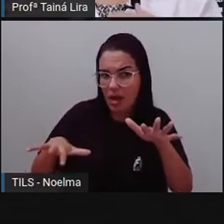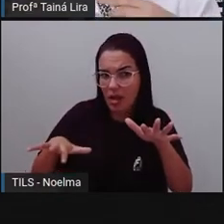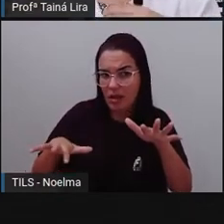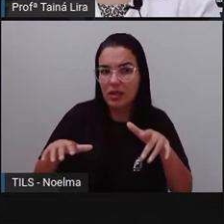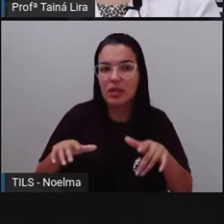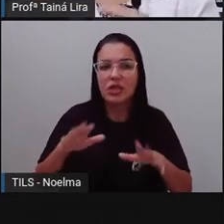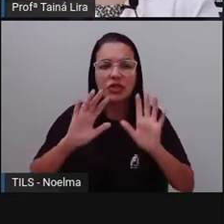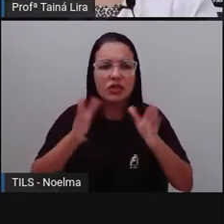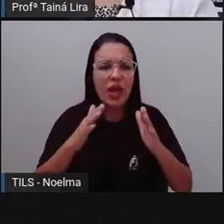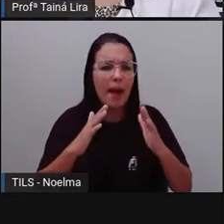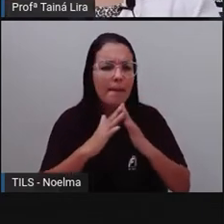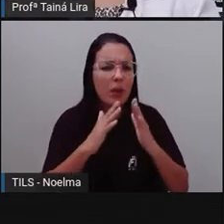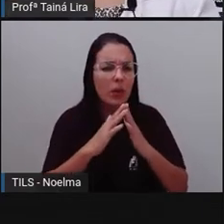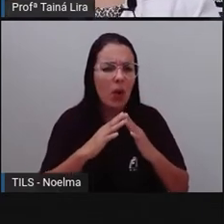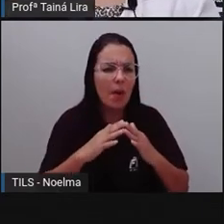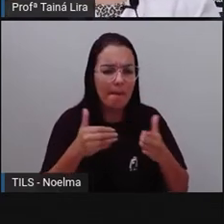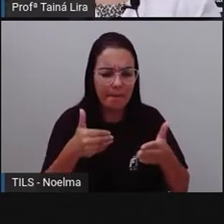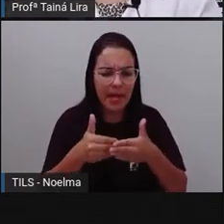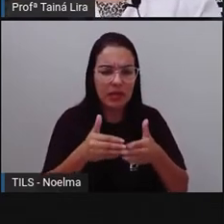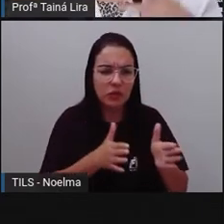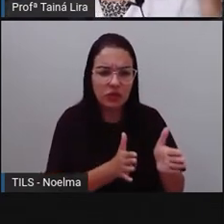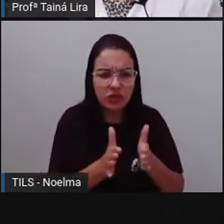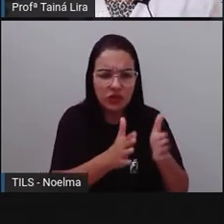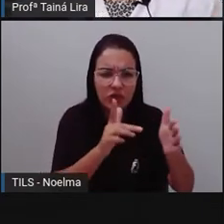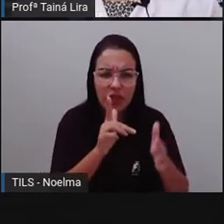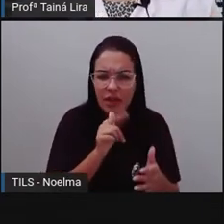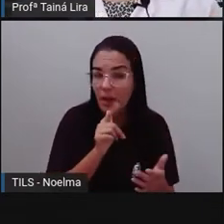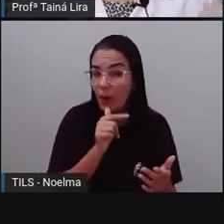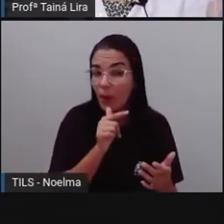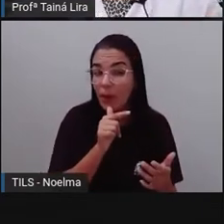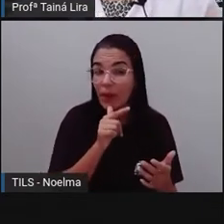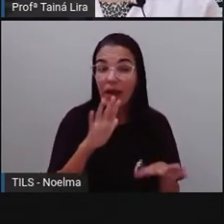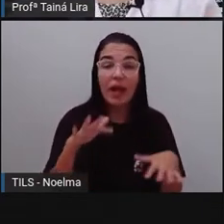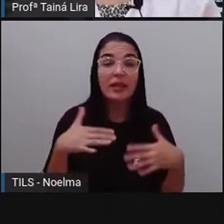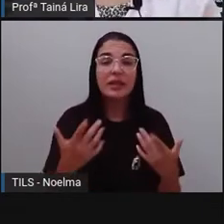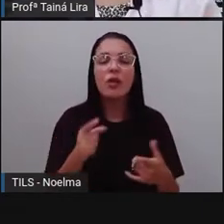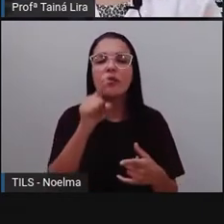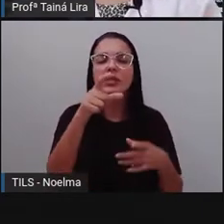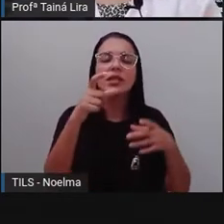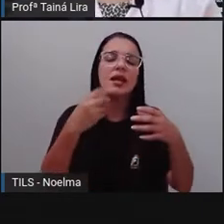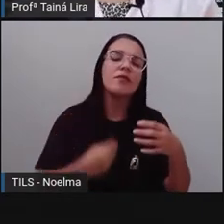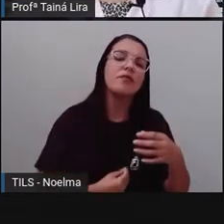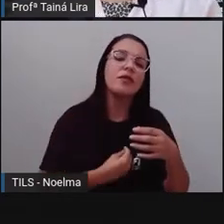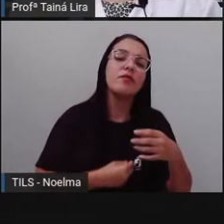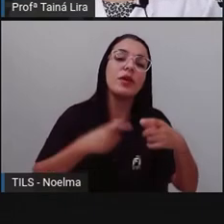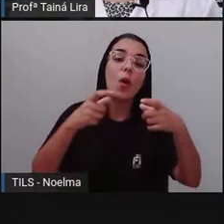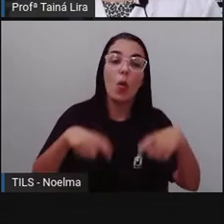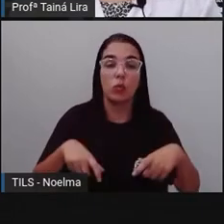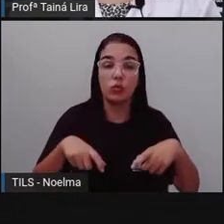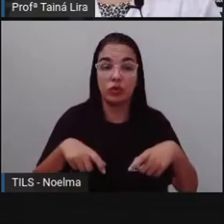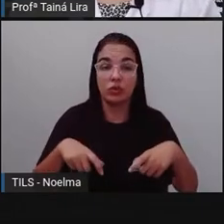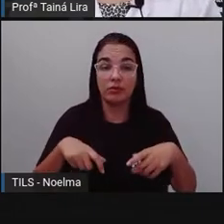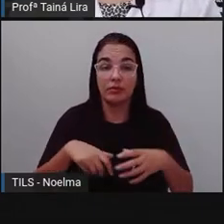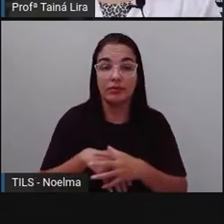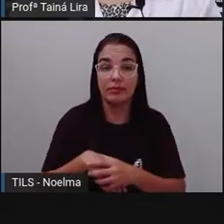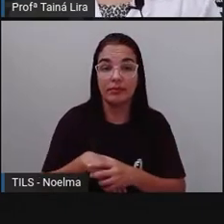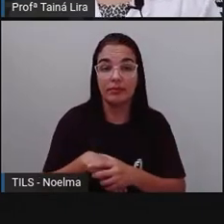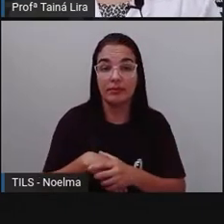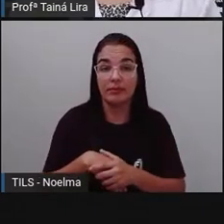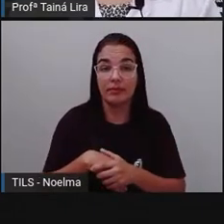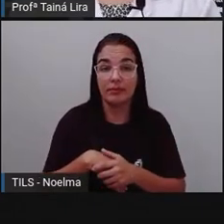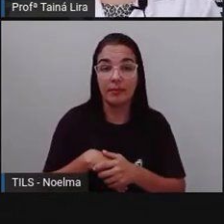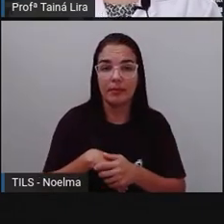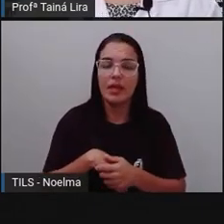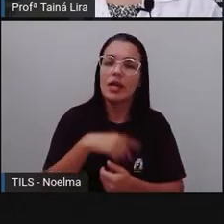morou em uma região ali que tem rio? Então, onde é o local que você vive? Uma pessoa que vive na